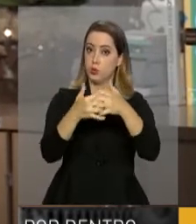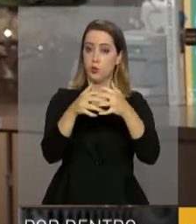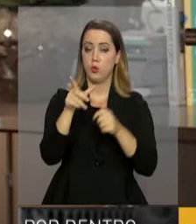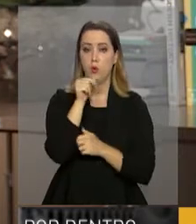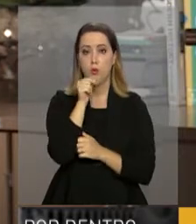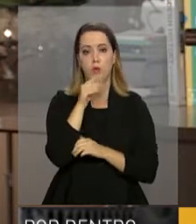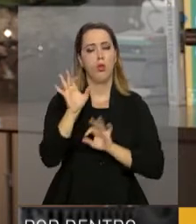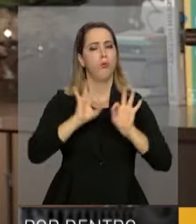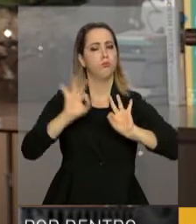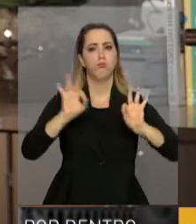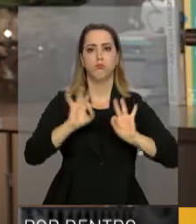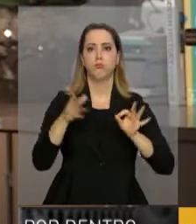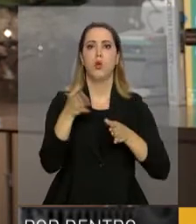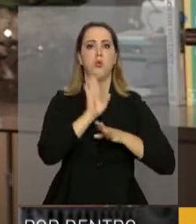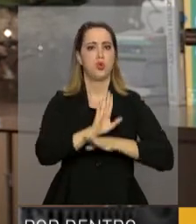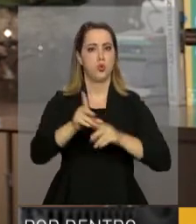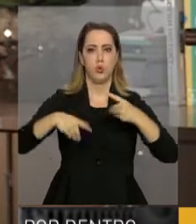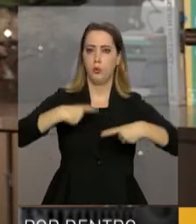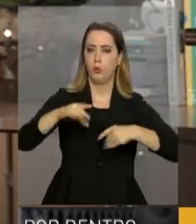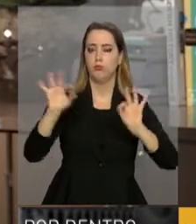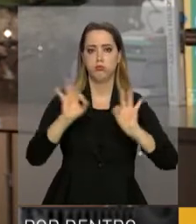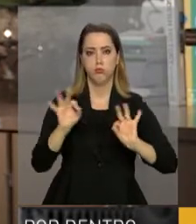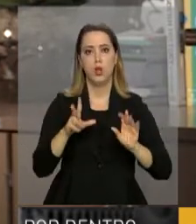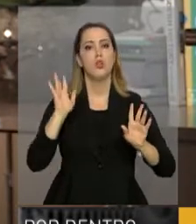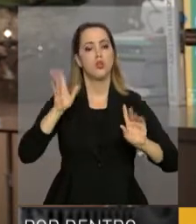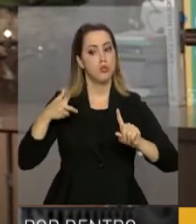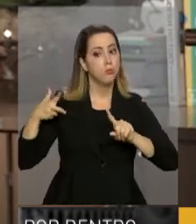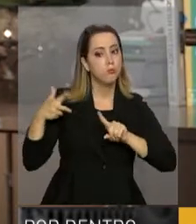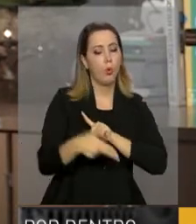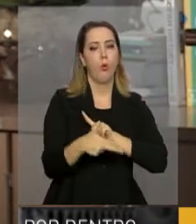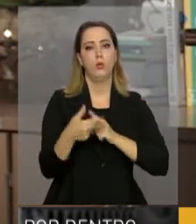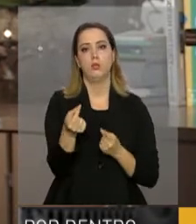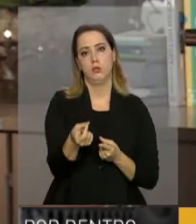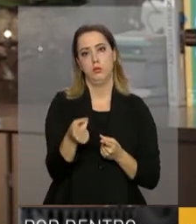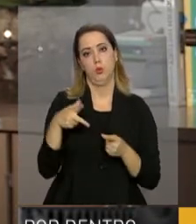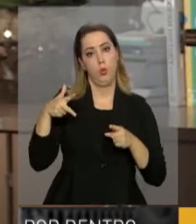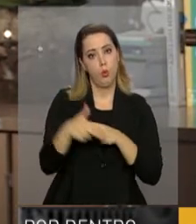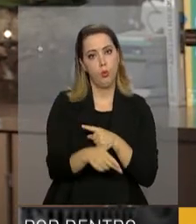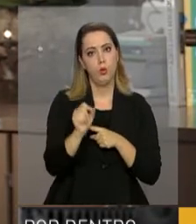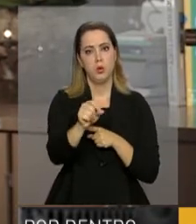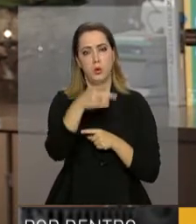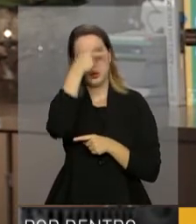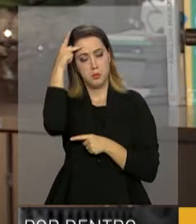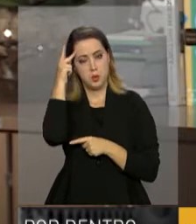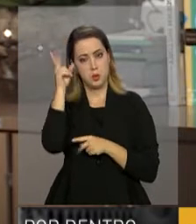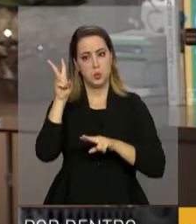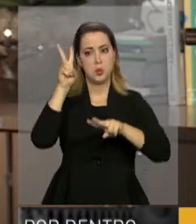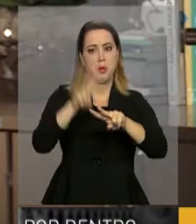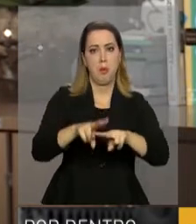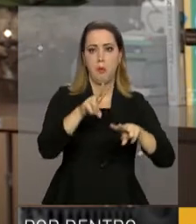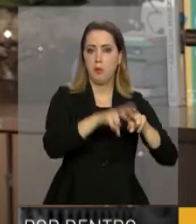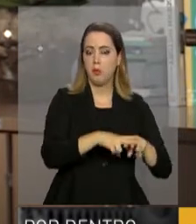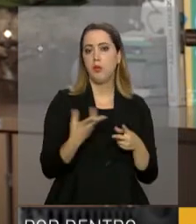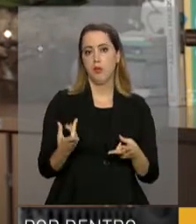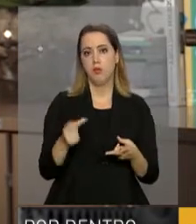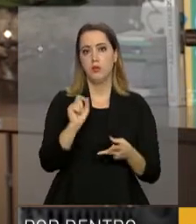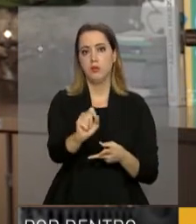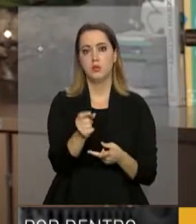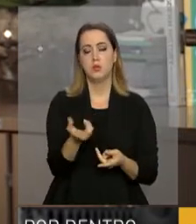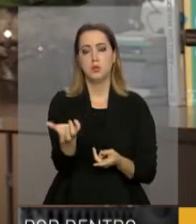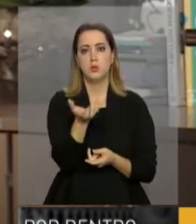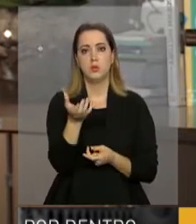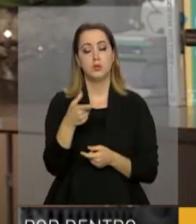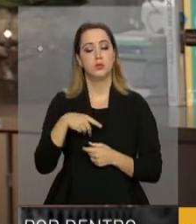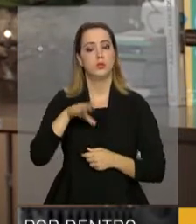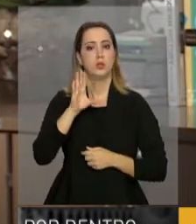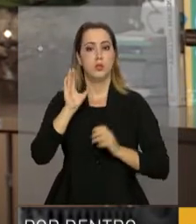nenhuma influência política. E isso corta, já isso, corta exatamente os grilhões que prendem boa parte dos nordestinos a exercer